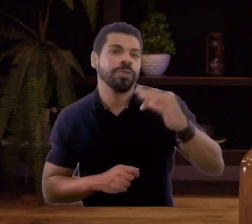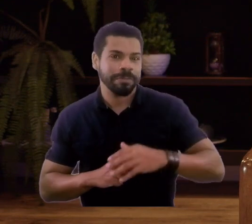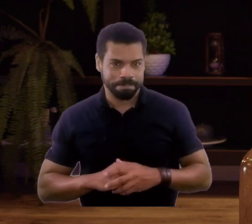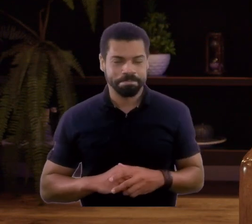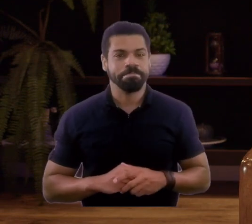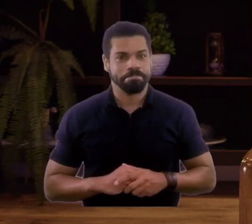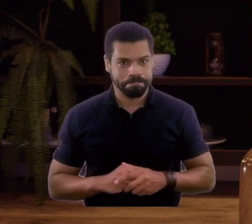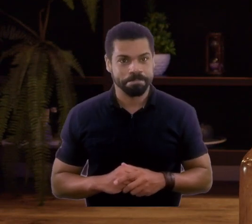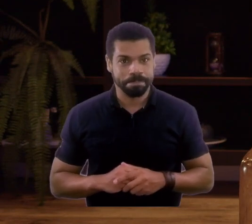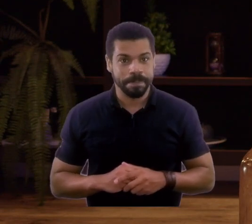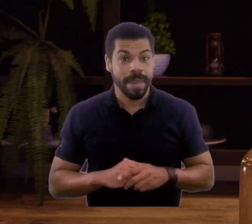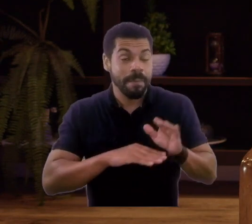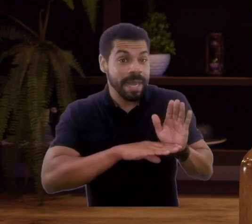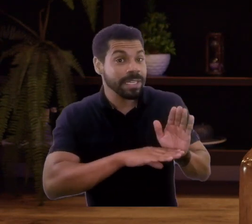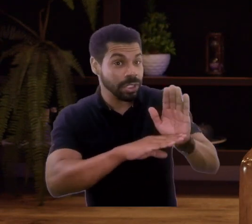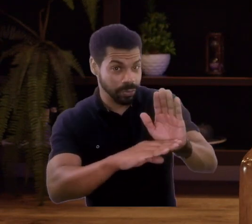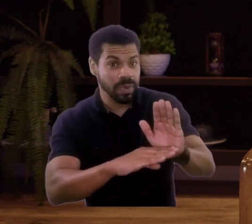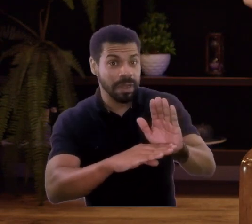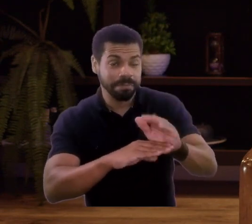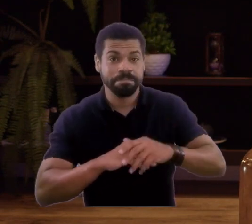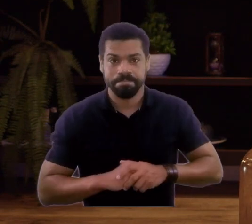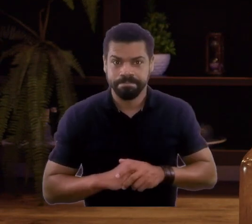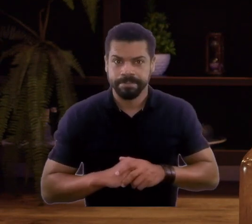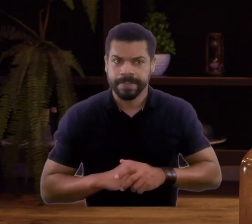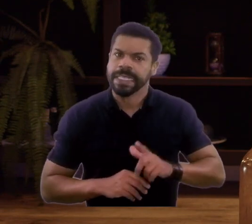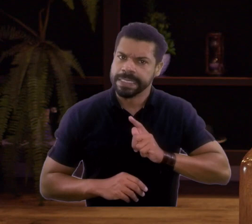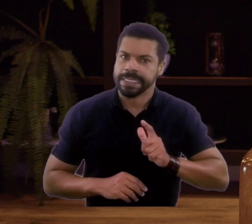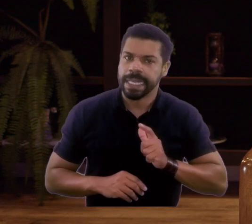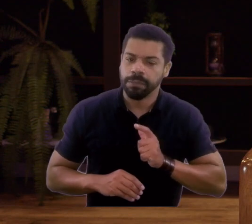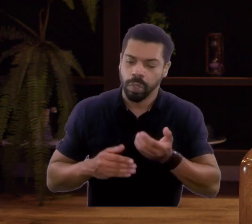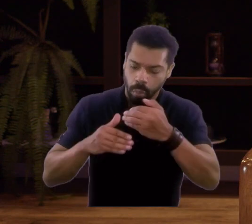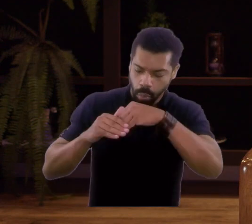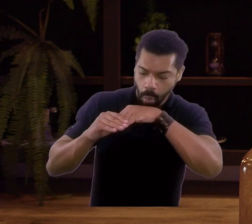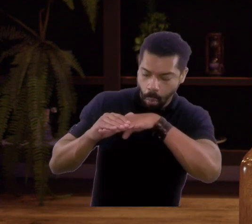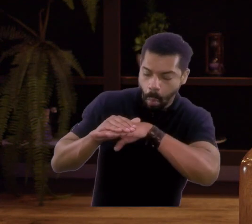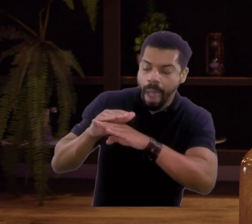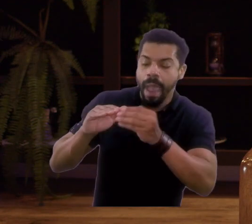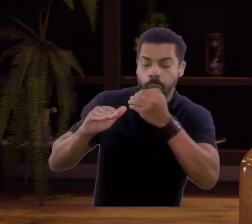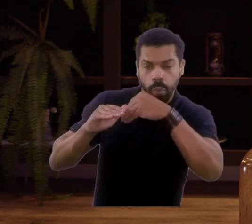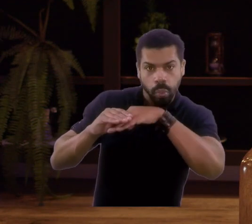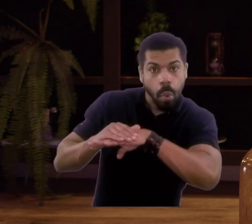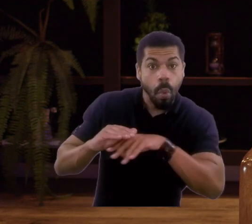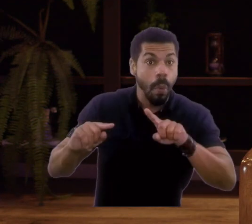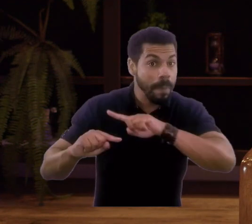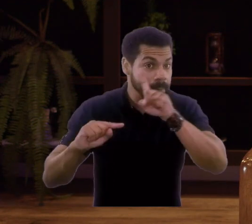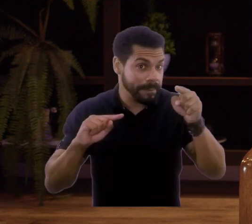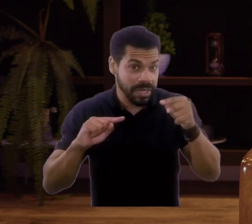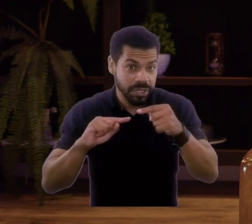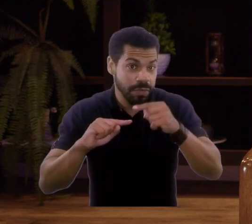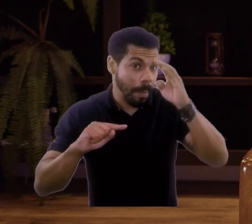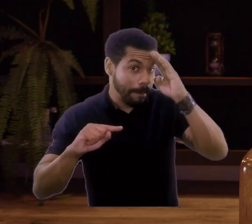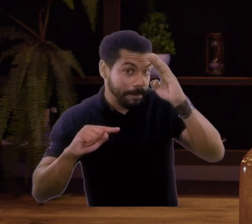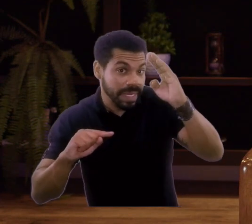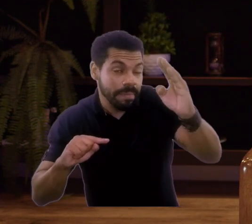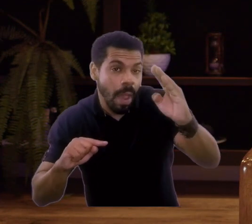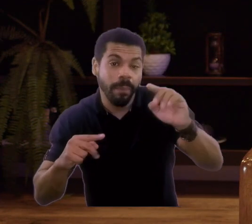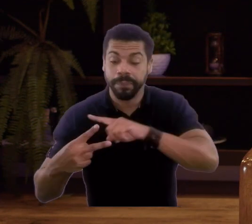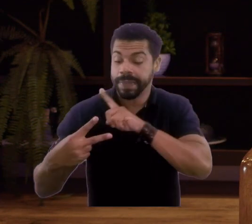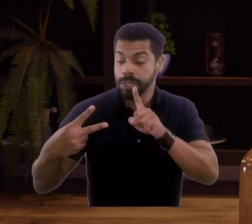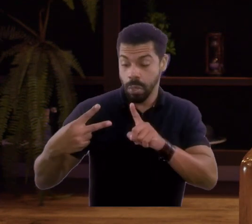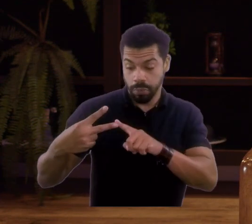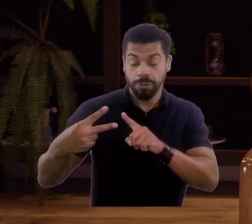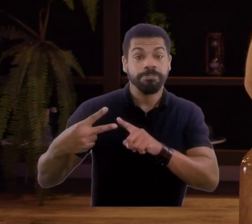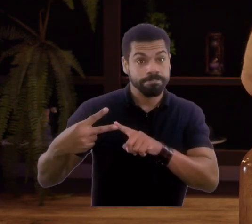custo de vida mesmo que lá na frente você não vai gerar renda suficiente para custeá-lo. Então, se eu tenho uma blindagem financeira, um objetivo